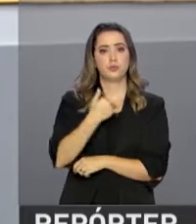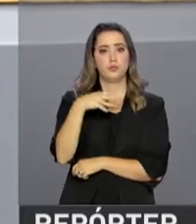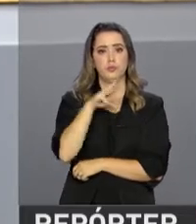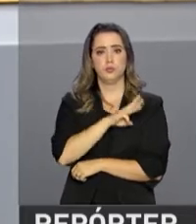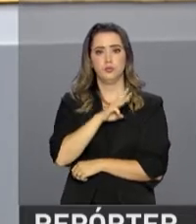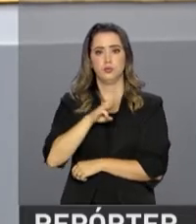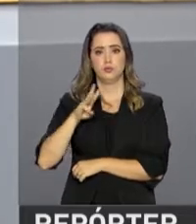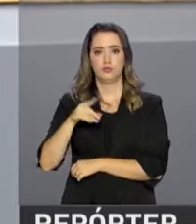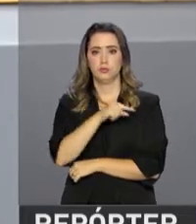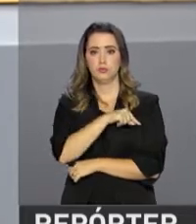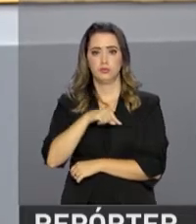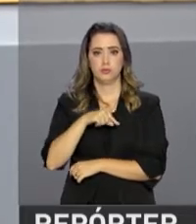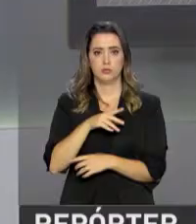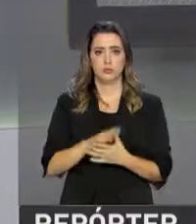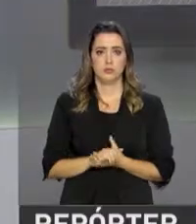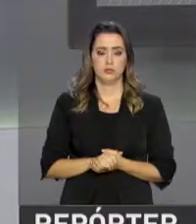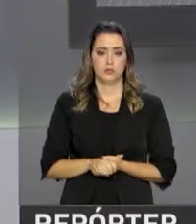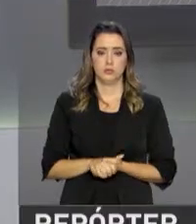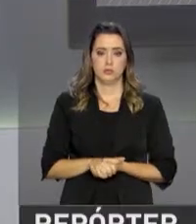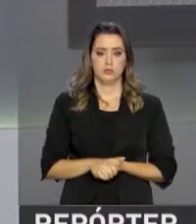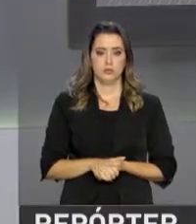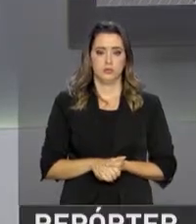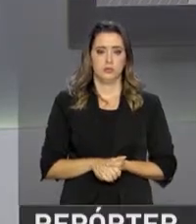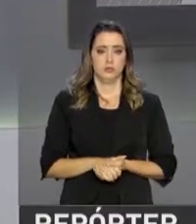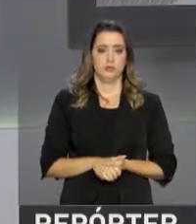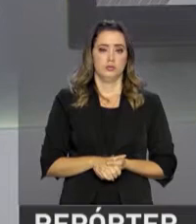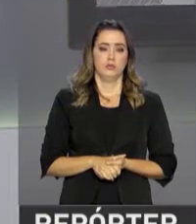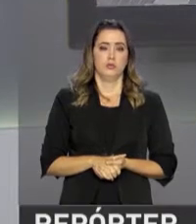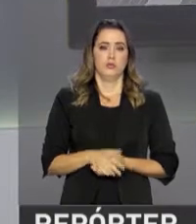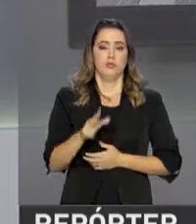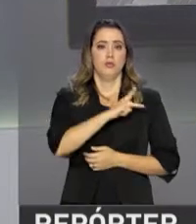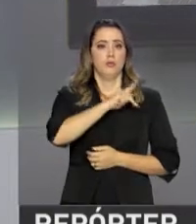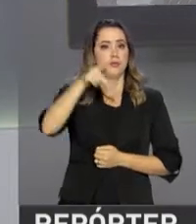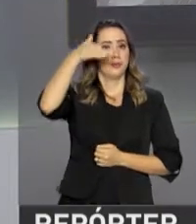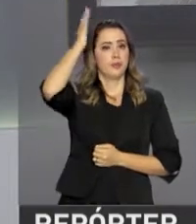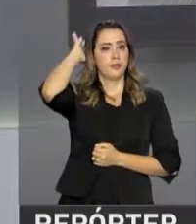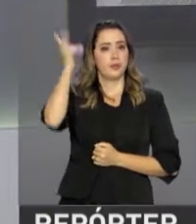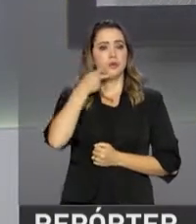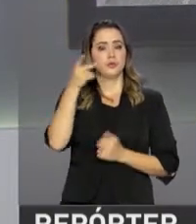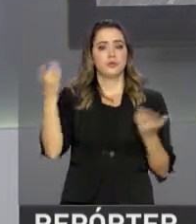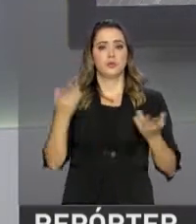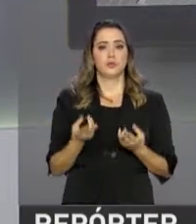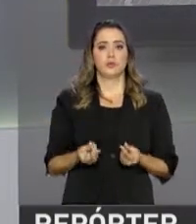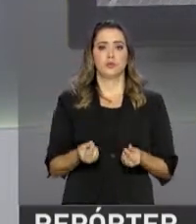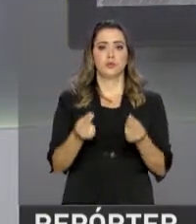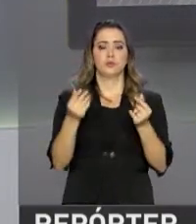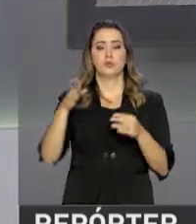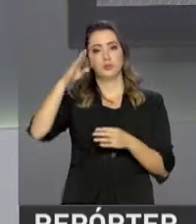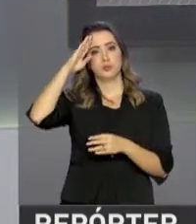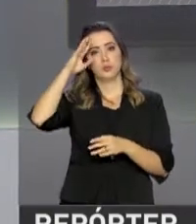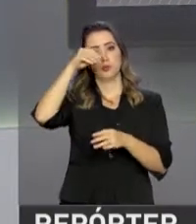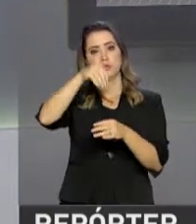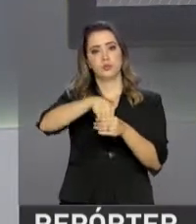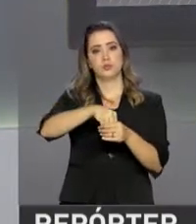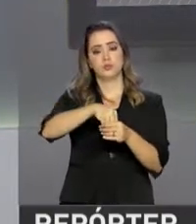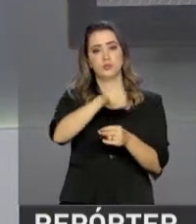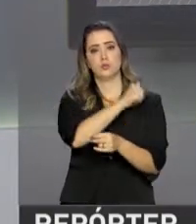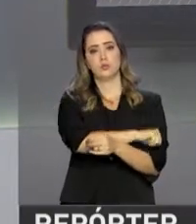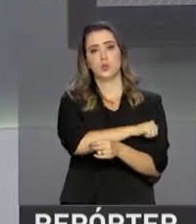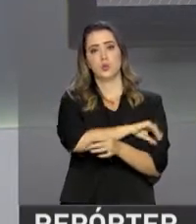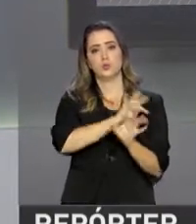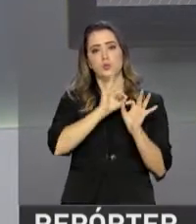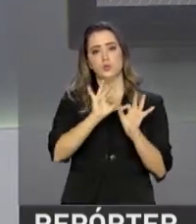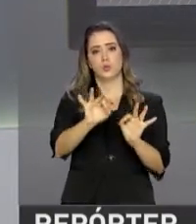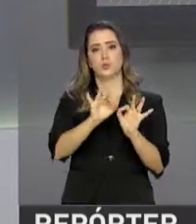site do Ministério da Saúde. O presidente Michel Temer disse hoje que os recursos para a intervenção federal no Rio de Janeiro estão